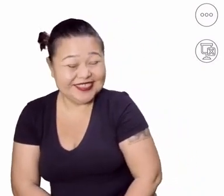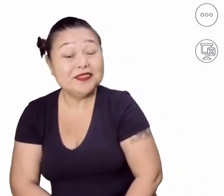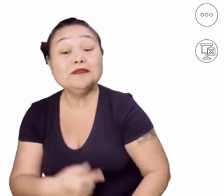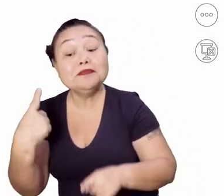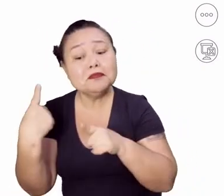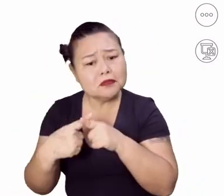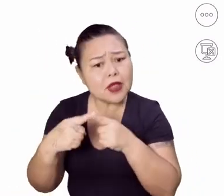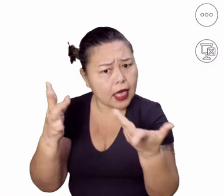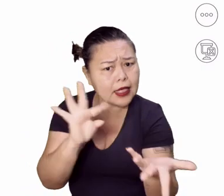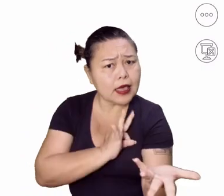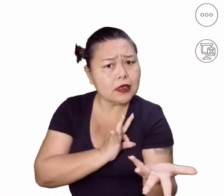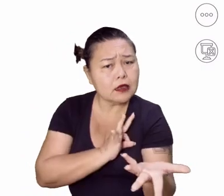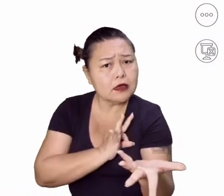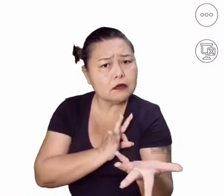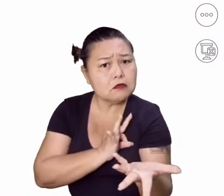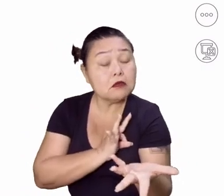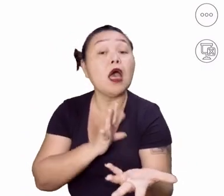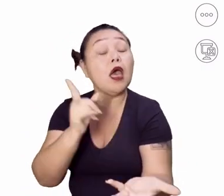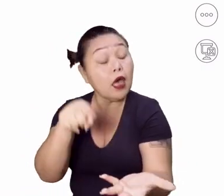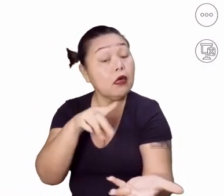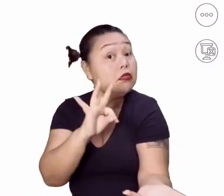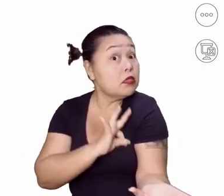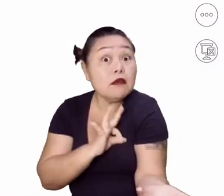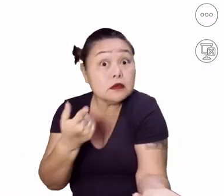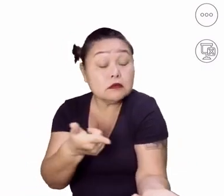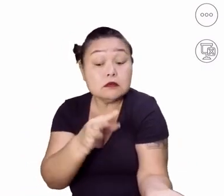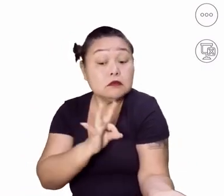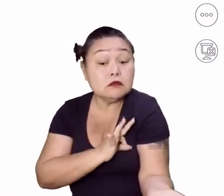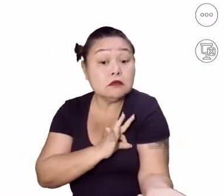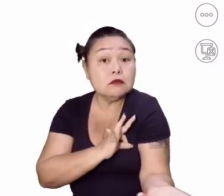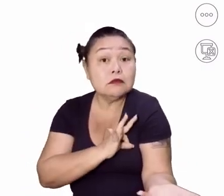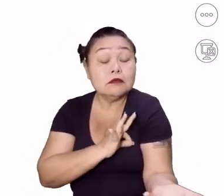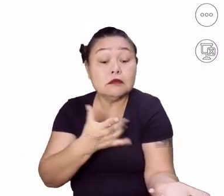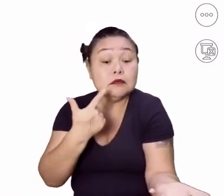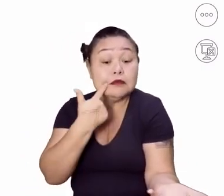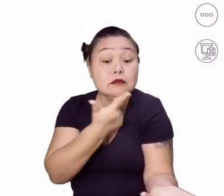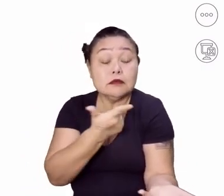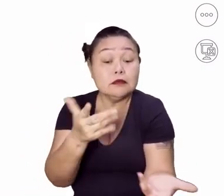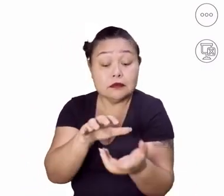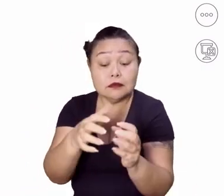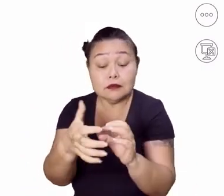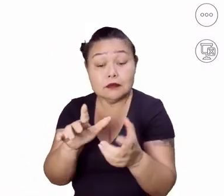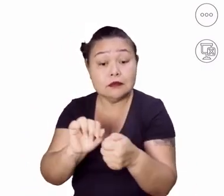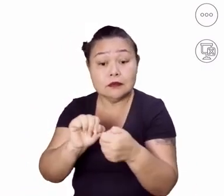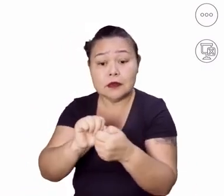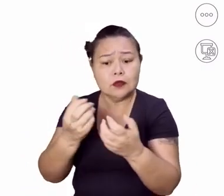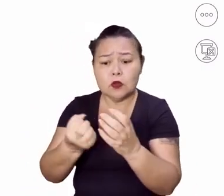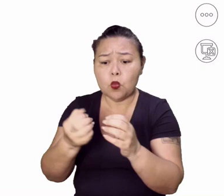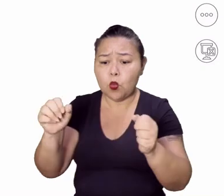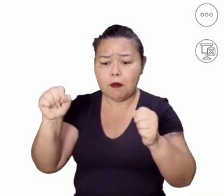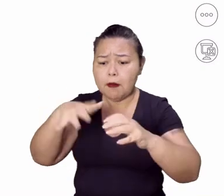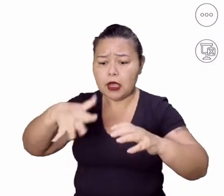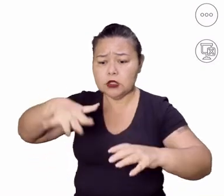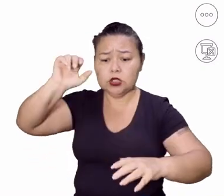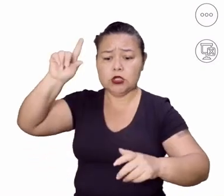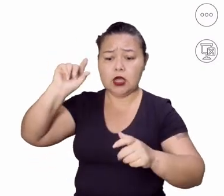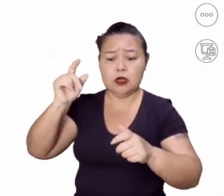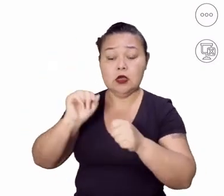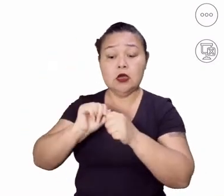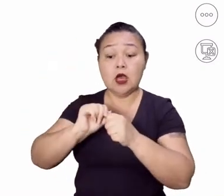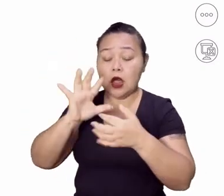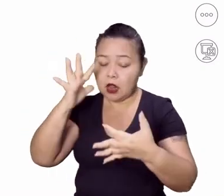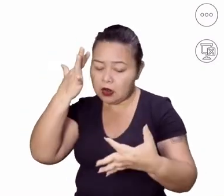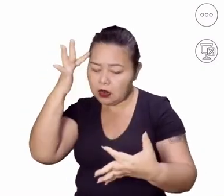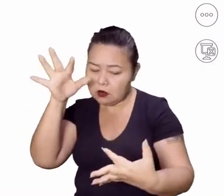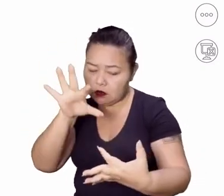por quê? É técnica? É técnica. Deve ser. Não é possível. Não é mágica, gente. Isso aqui não é mágica. É